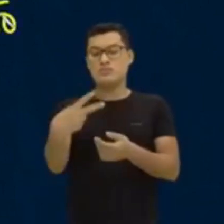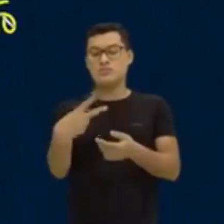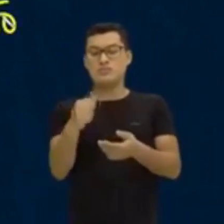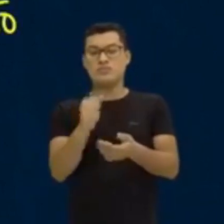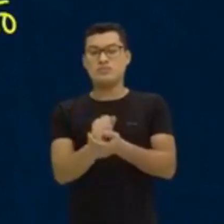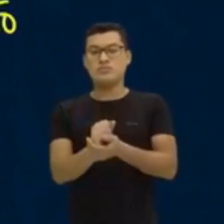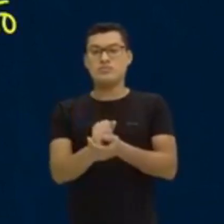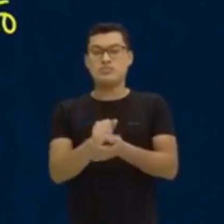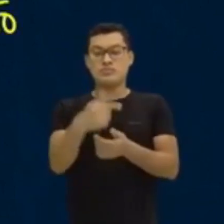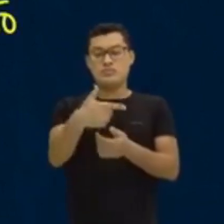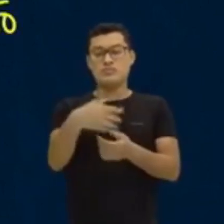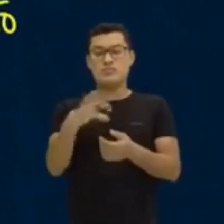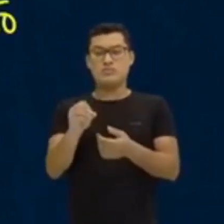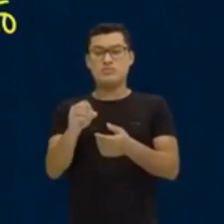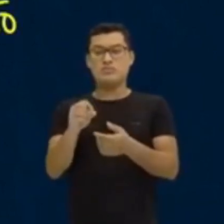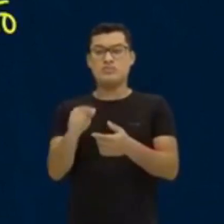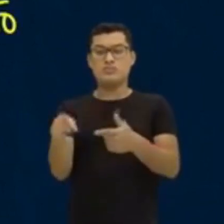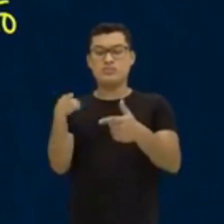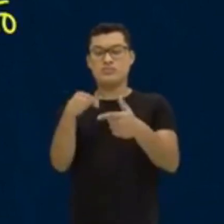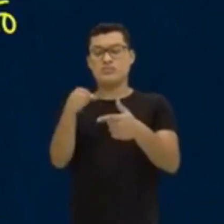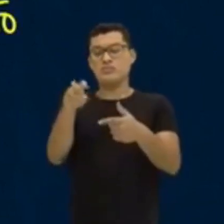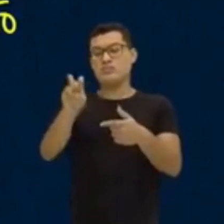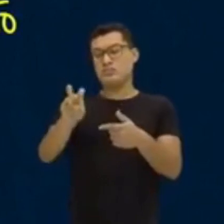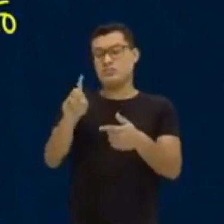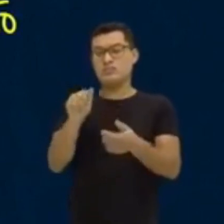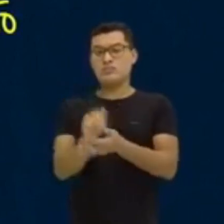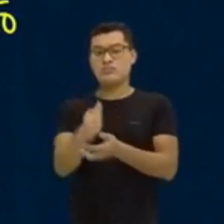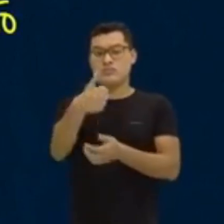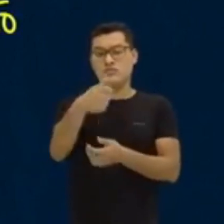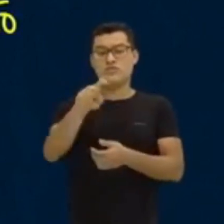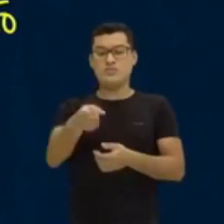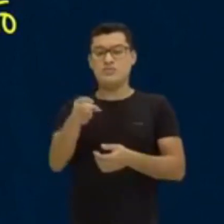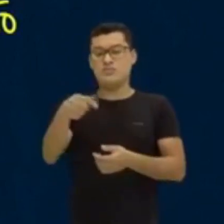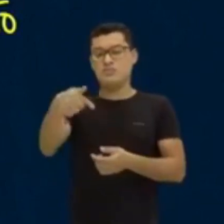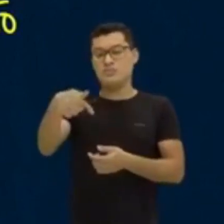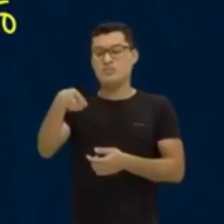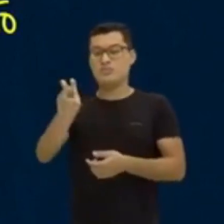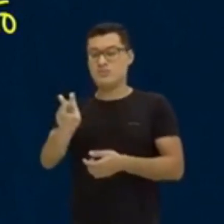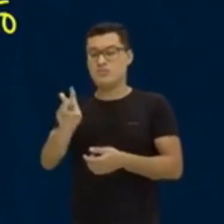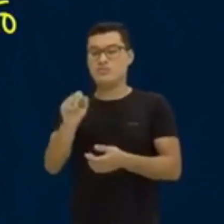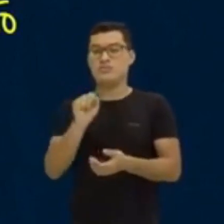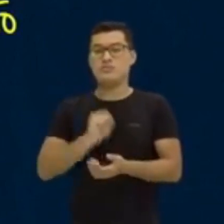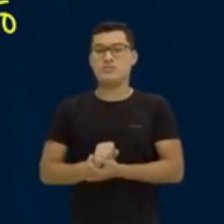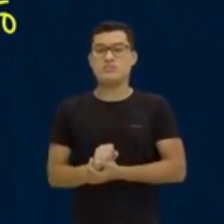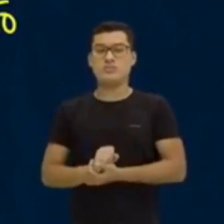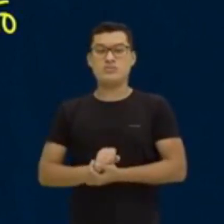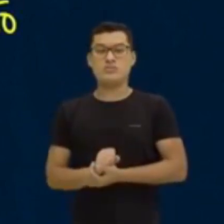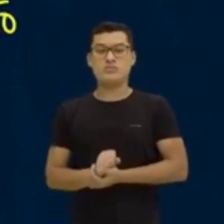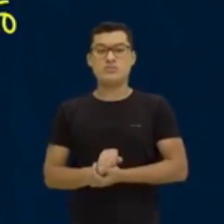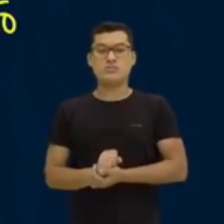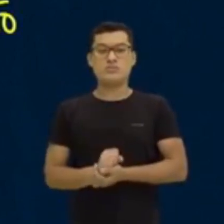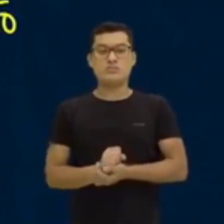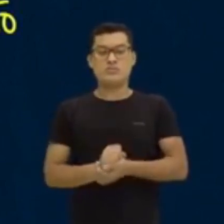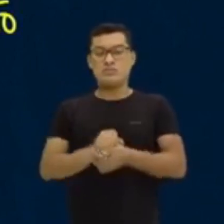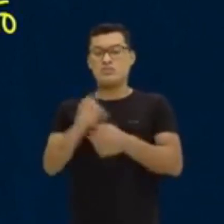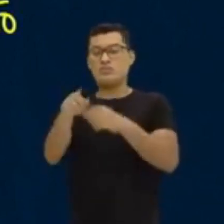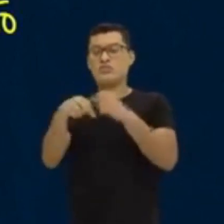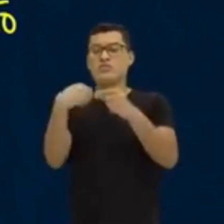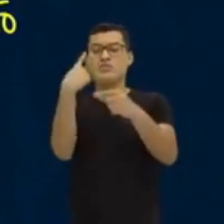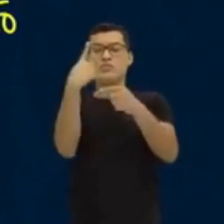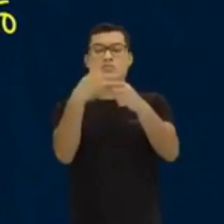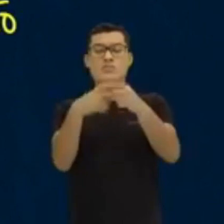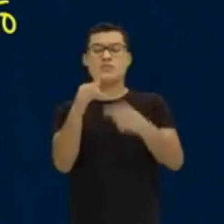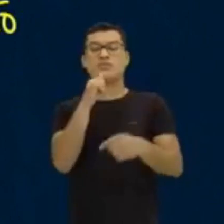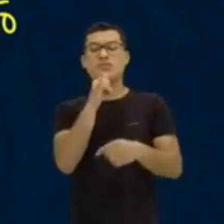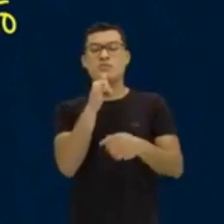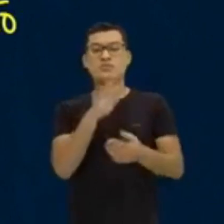Acrescenta o 0. Aqui vai dar 5. Vai dar 1,75. Eu vou pular pro último exemplo. Depois eu volto